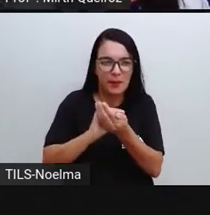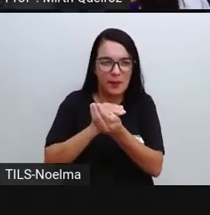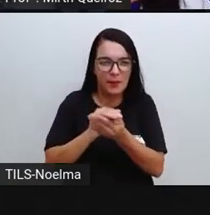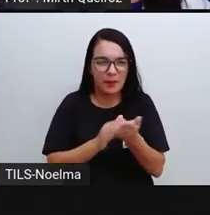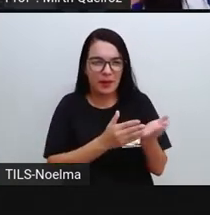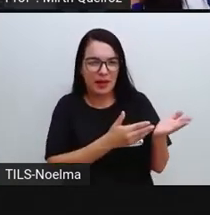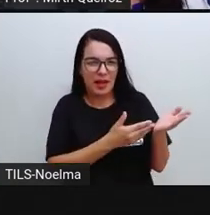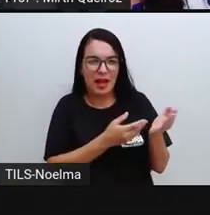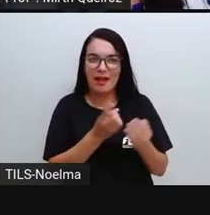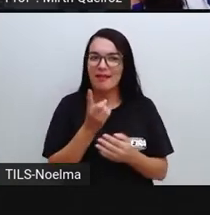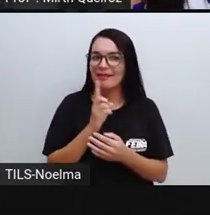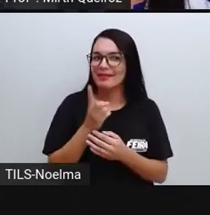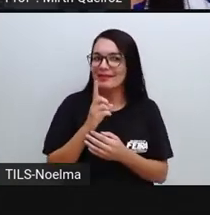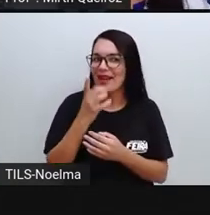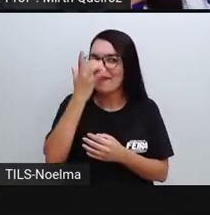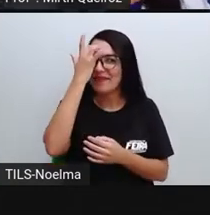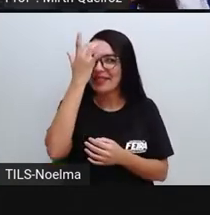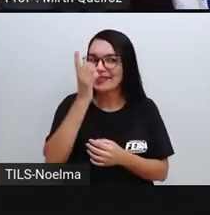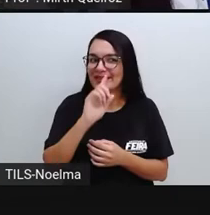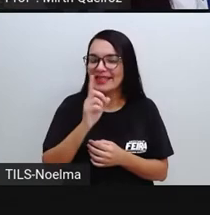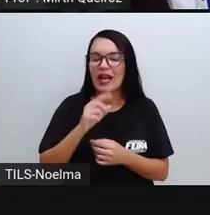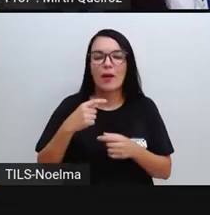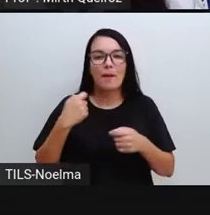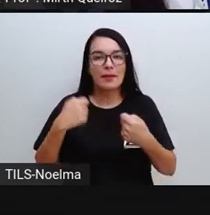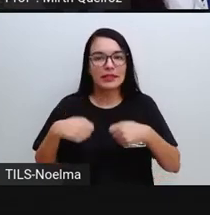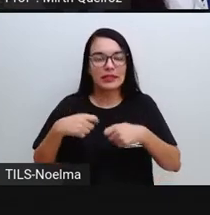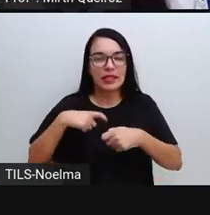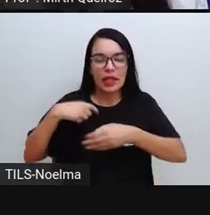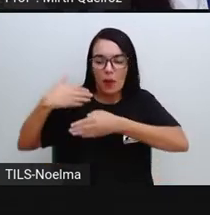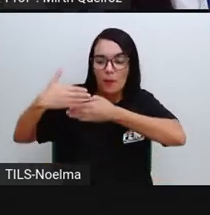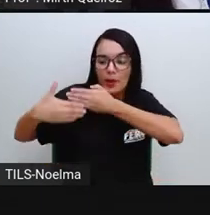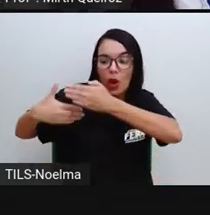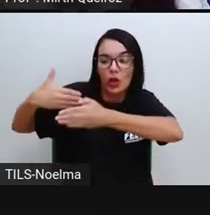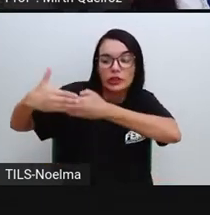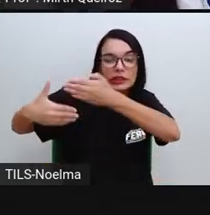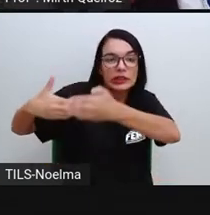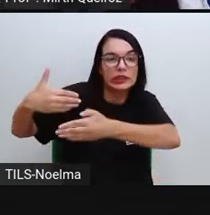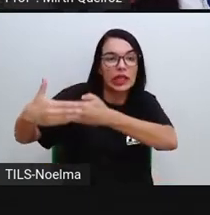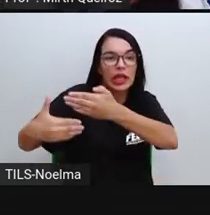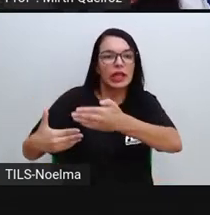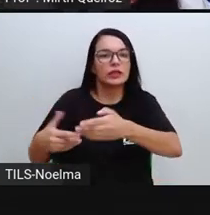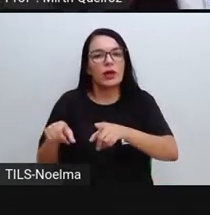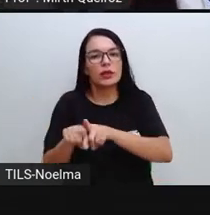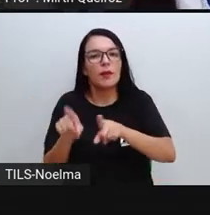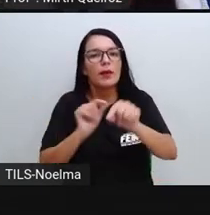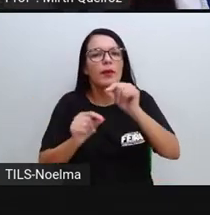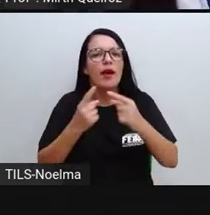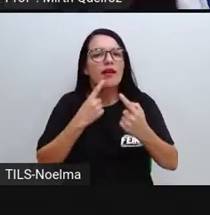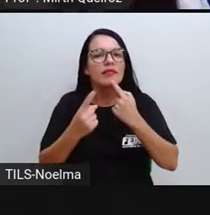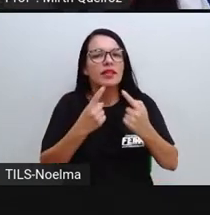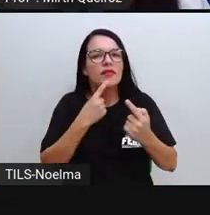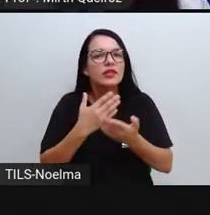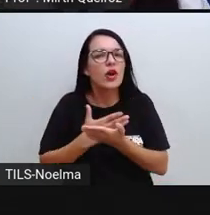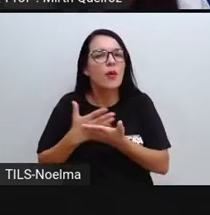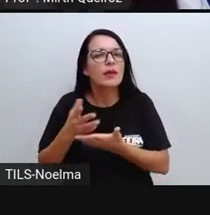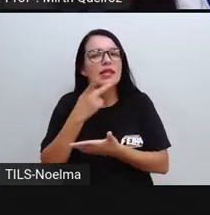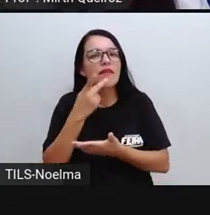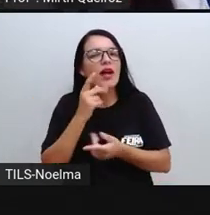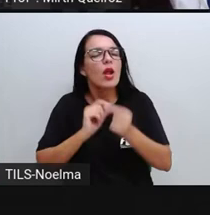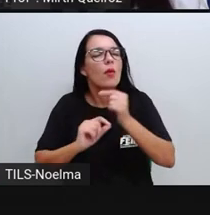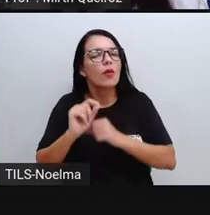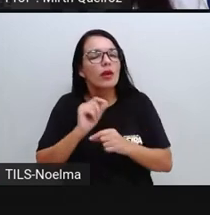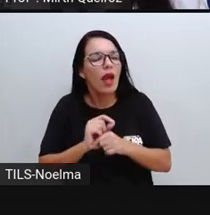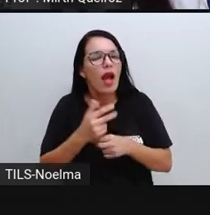lá que ao produzir o chocolate, ele passa por todo um processo, né? Inclusive, na própria entrevista, ele começa a falar sobre alguns dos